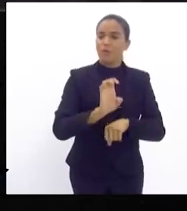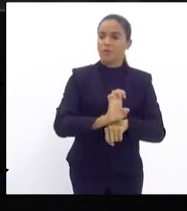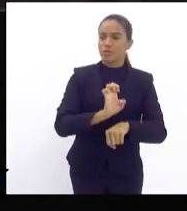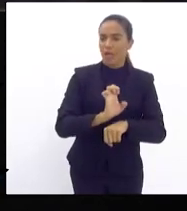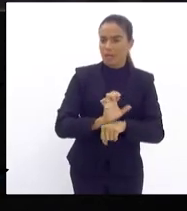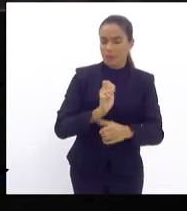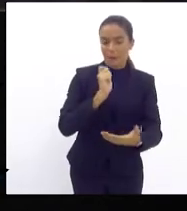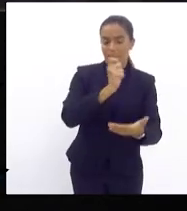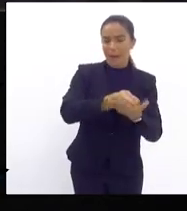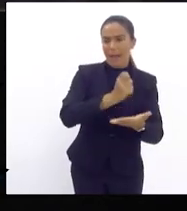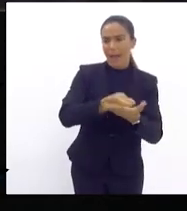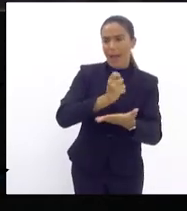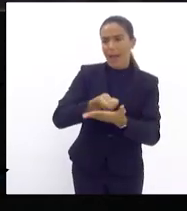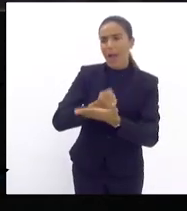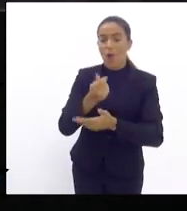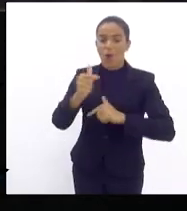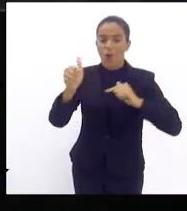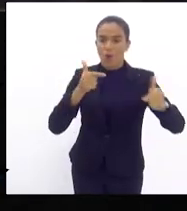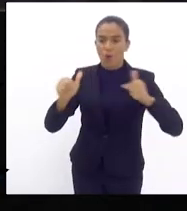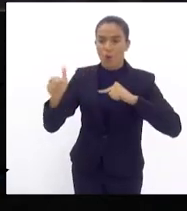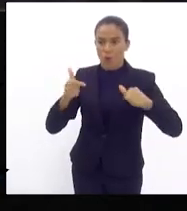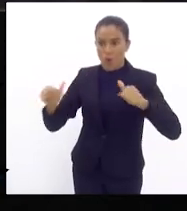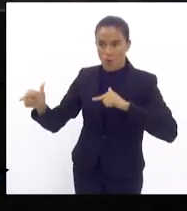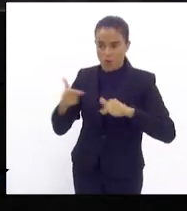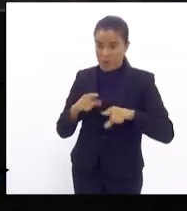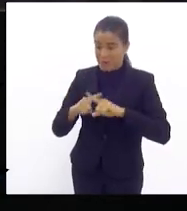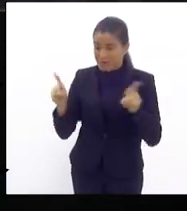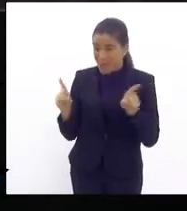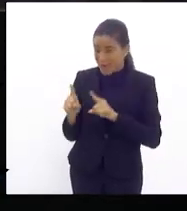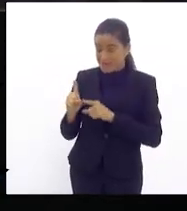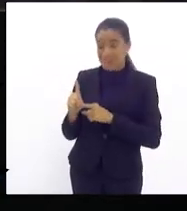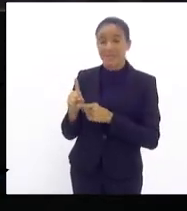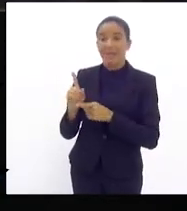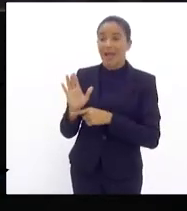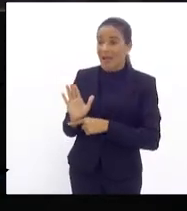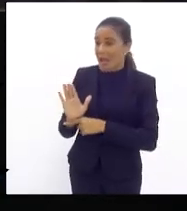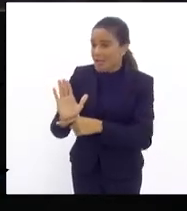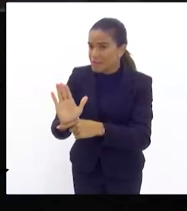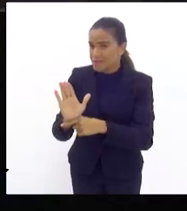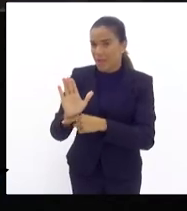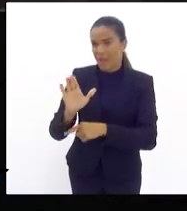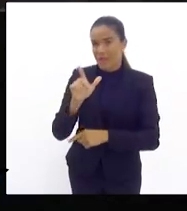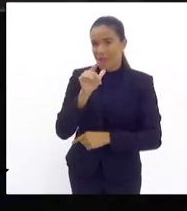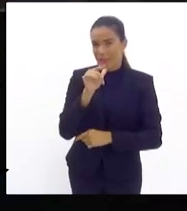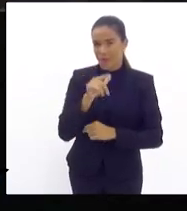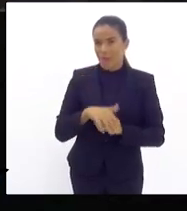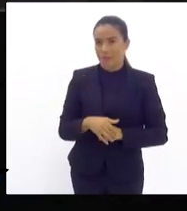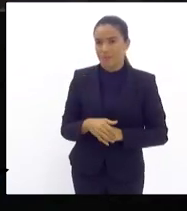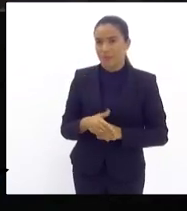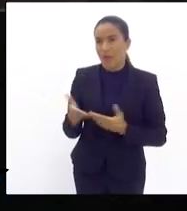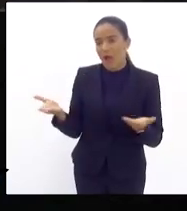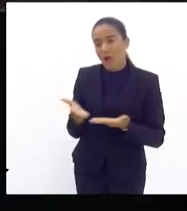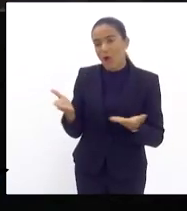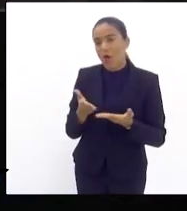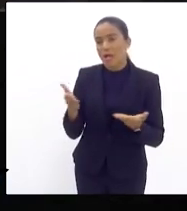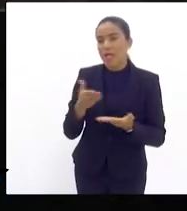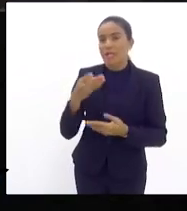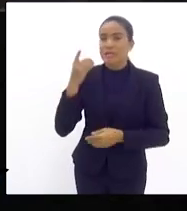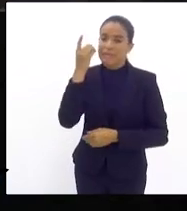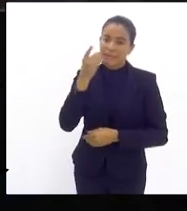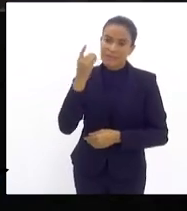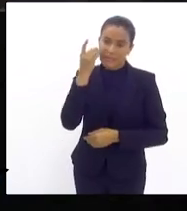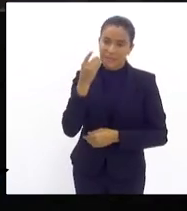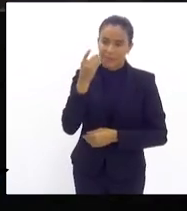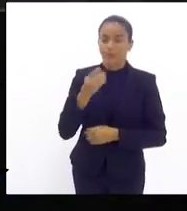pagamento de outras questões mas não investimento na questão da rede de água com a palavra meu amigo deputado Sérgio